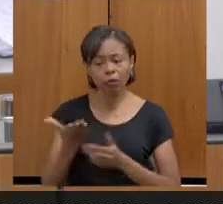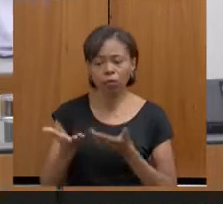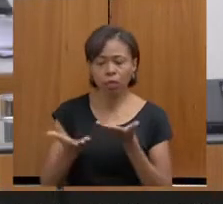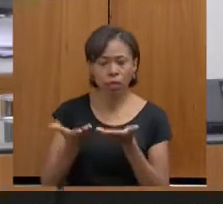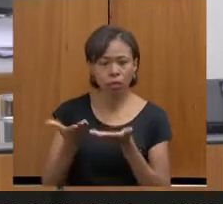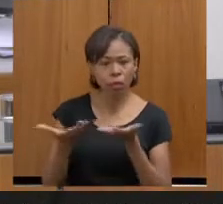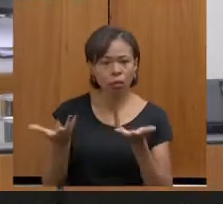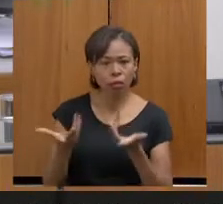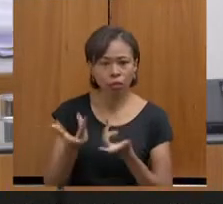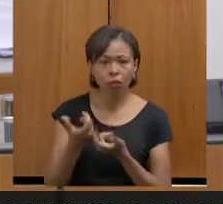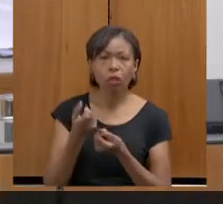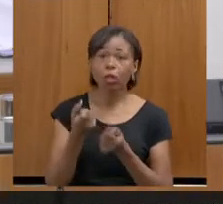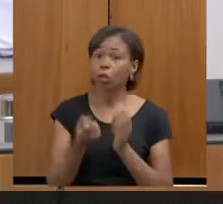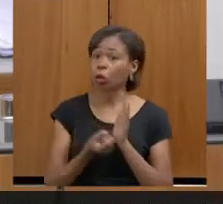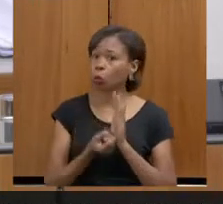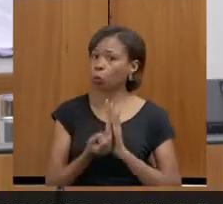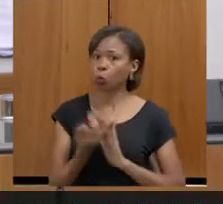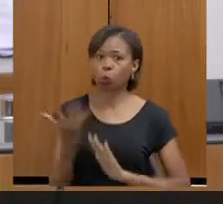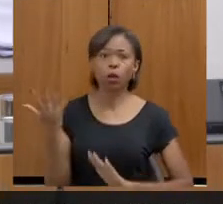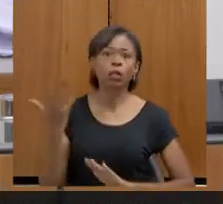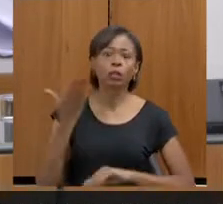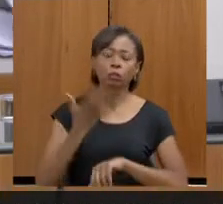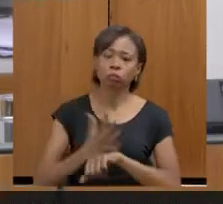é um número expressivo de capacitações,